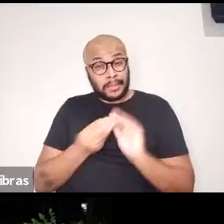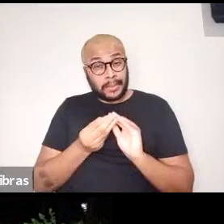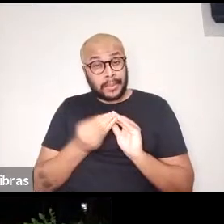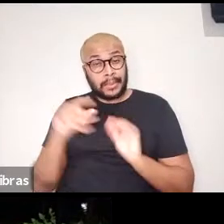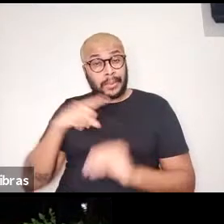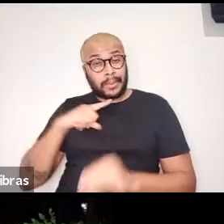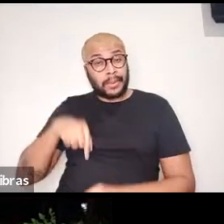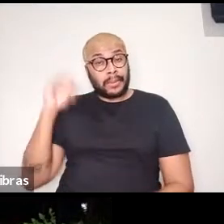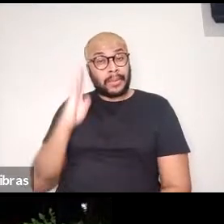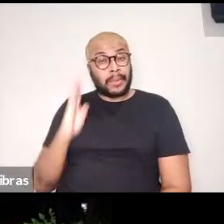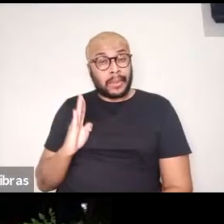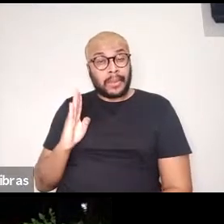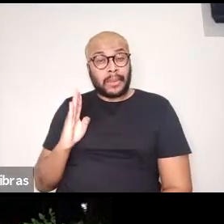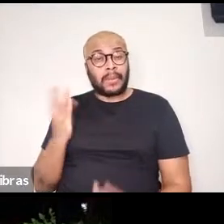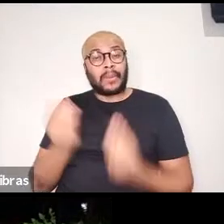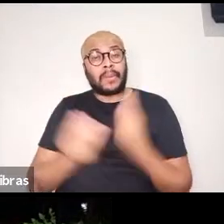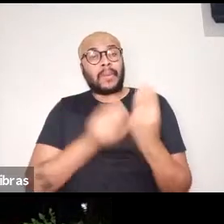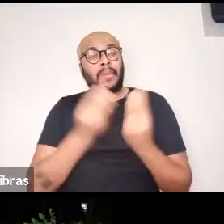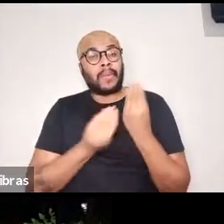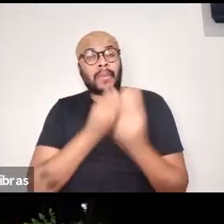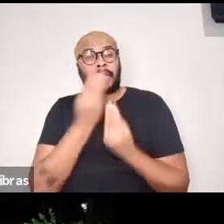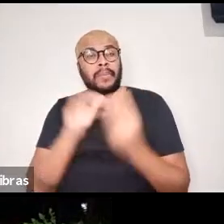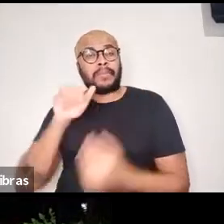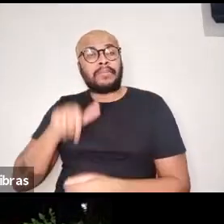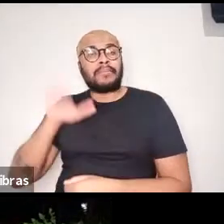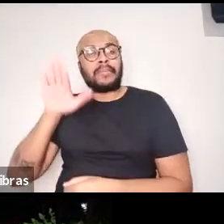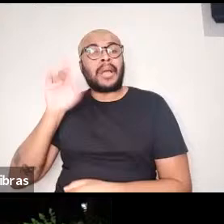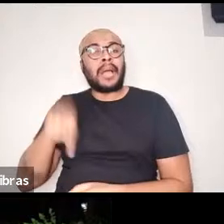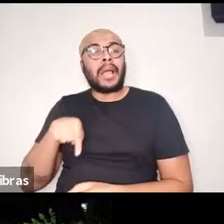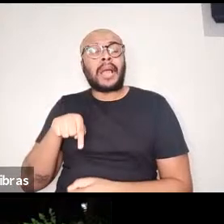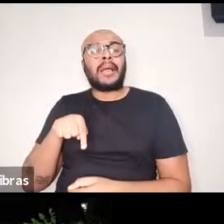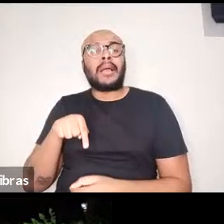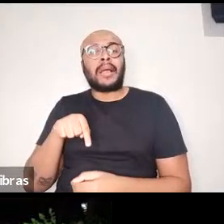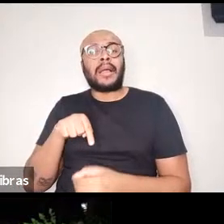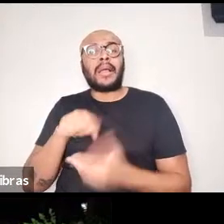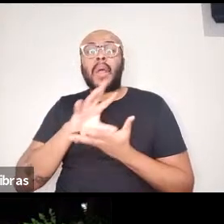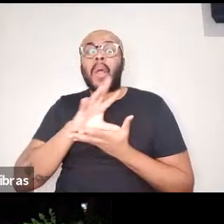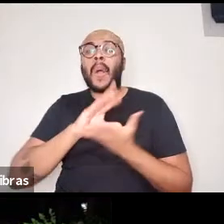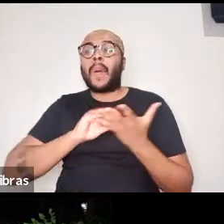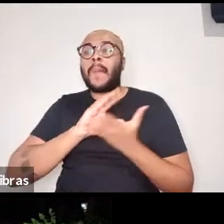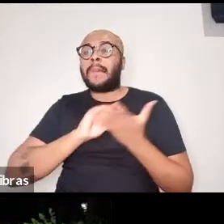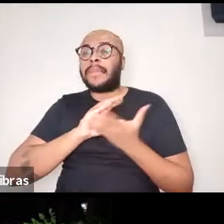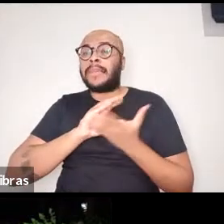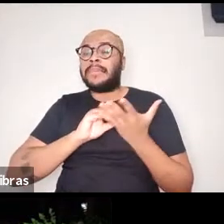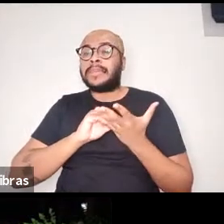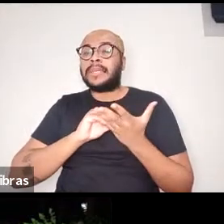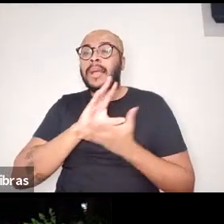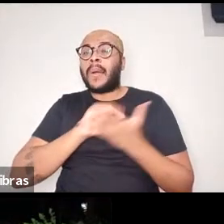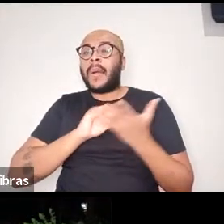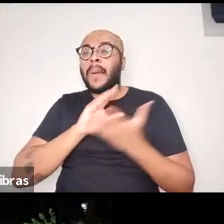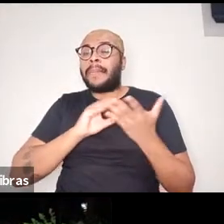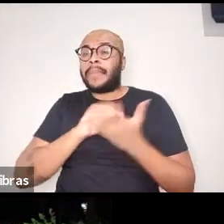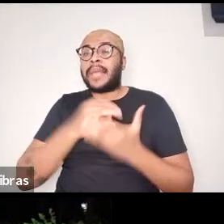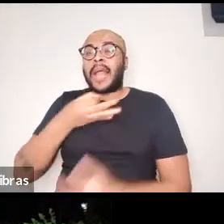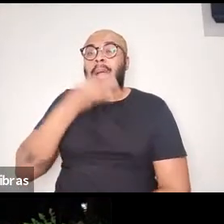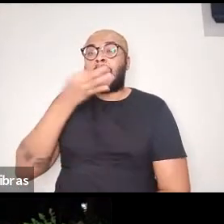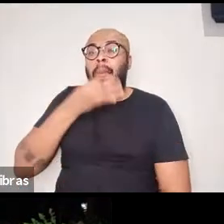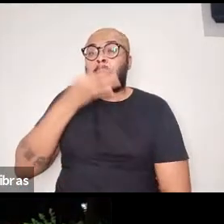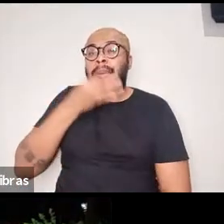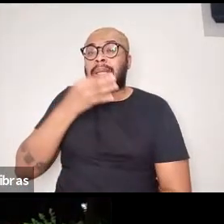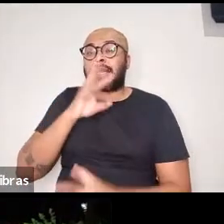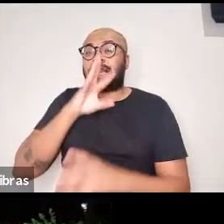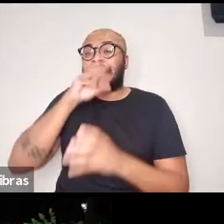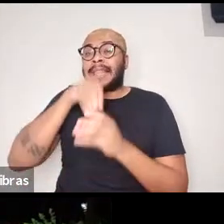sejam muito mais uma espécie de reprodução dos principais argumentos do texto, até pela falta de